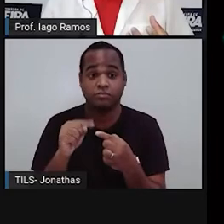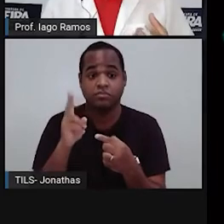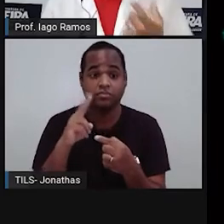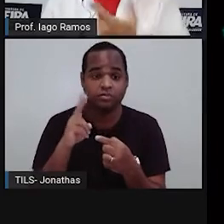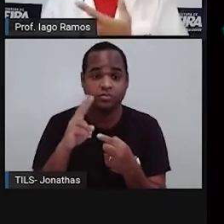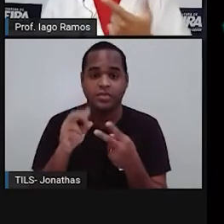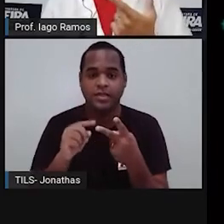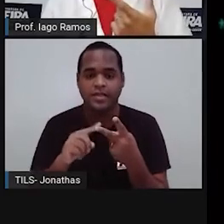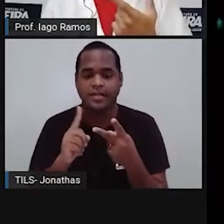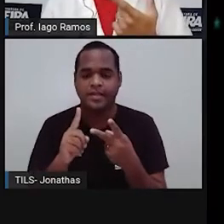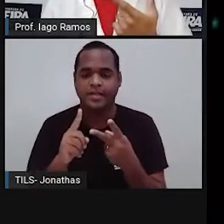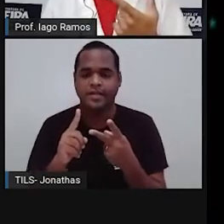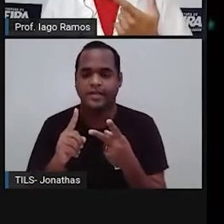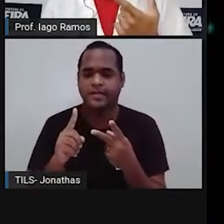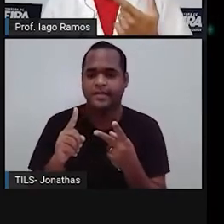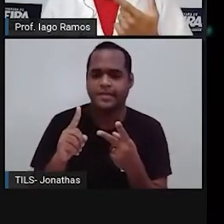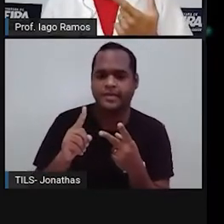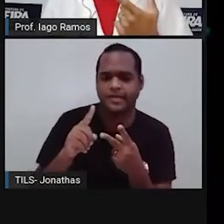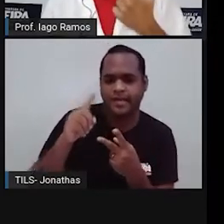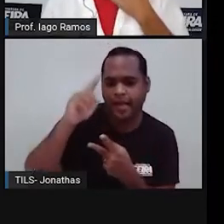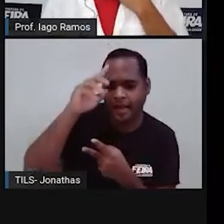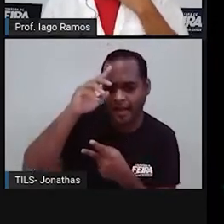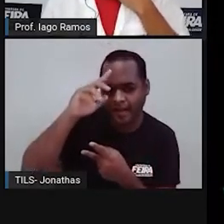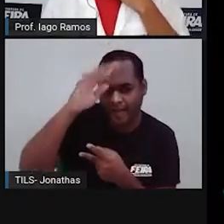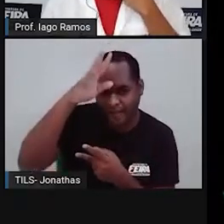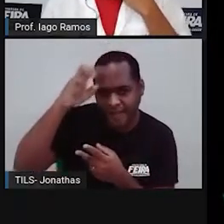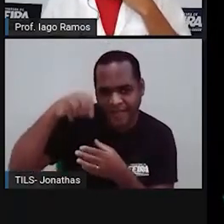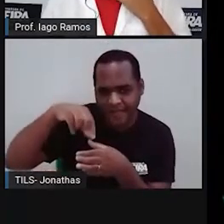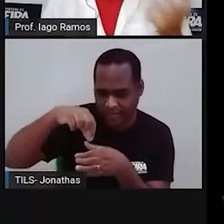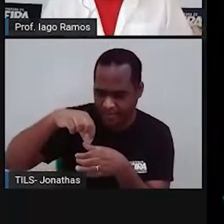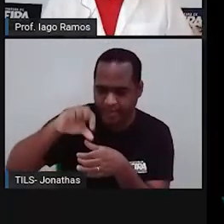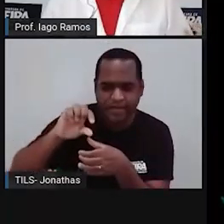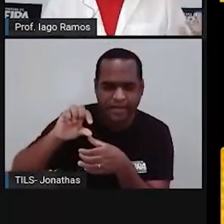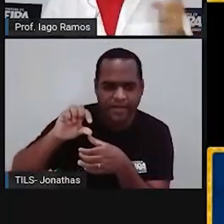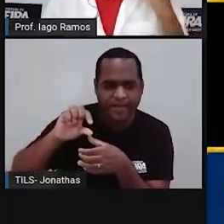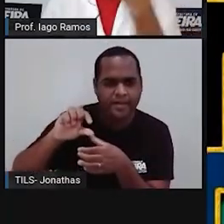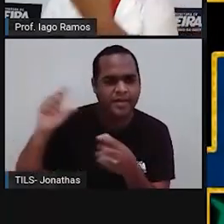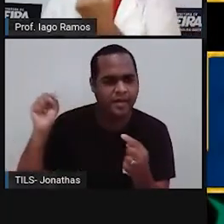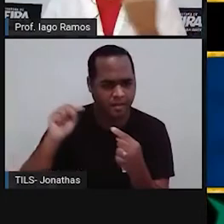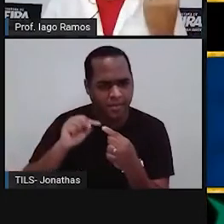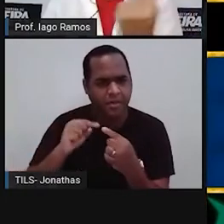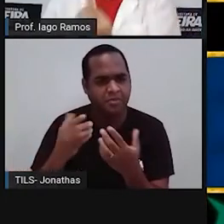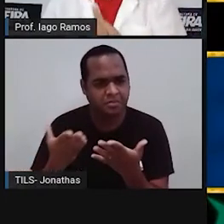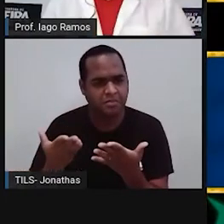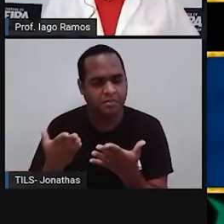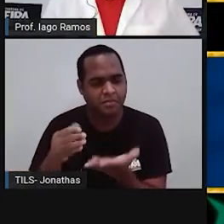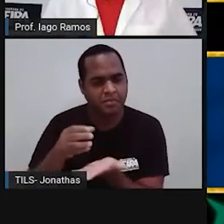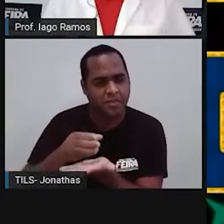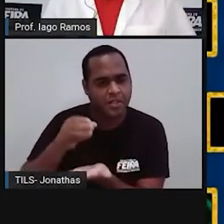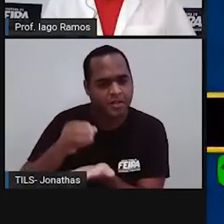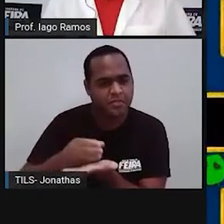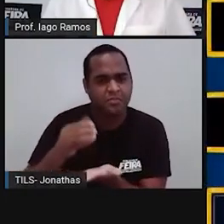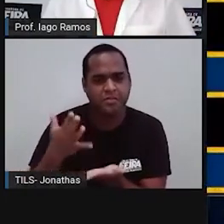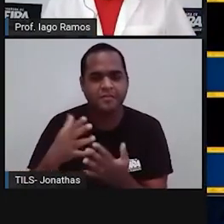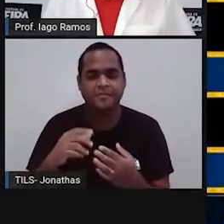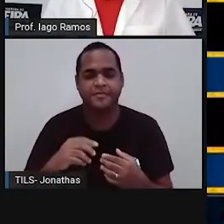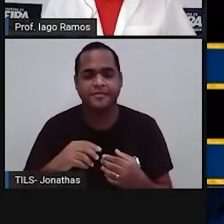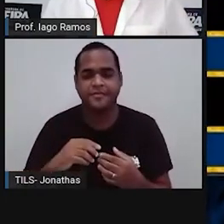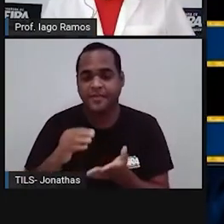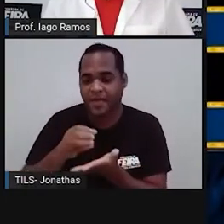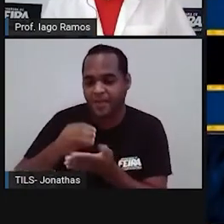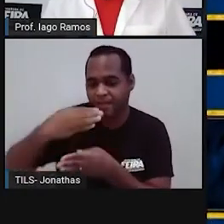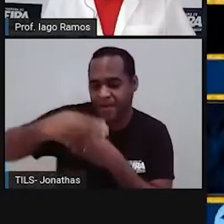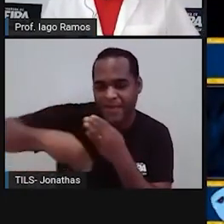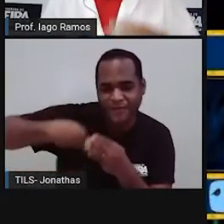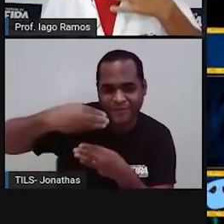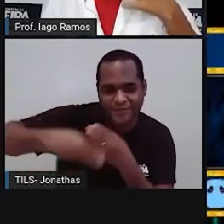A lata de refrigerante ali no canto. Lembra um cilindro? É, a lata de refrigerantezinho, ó. O rolo de